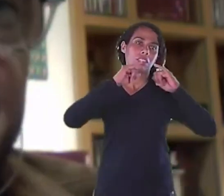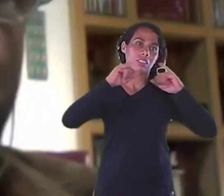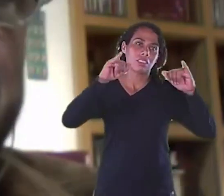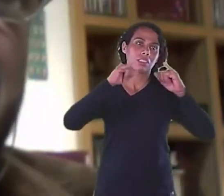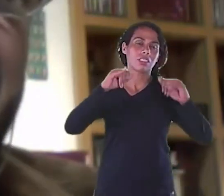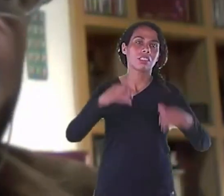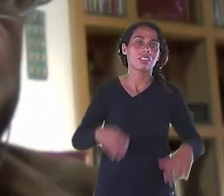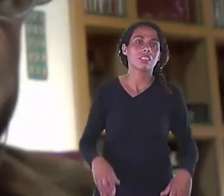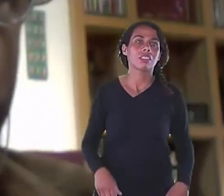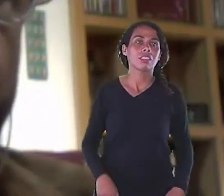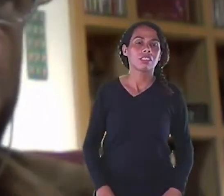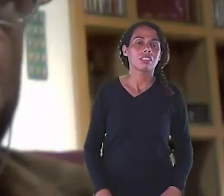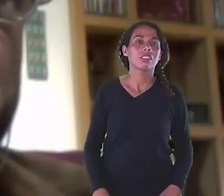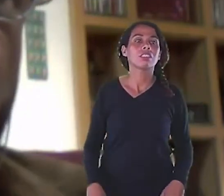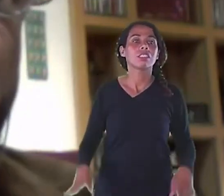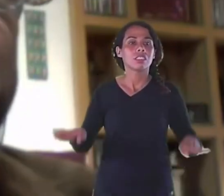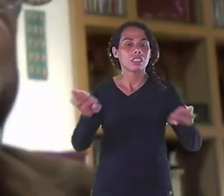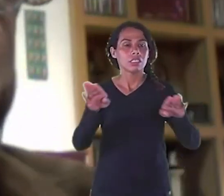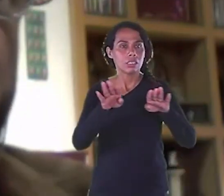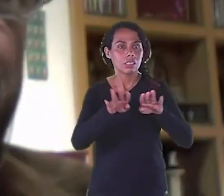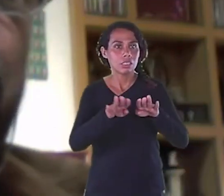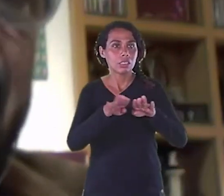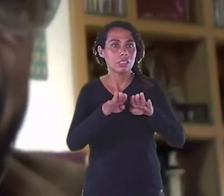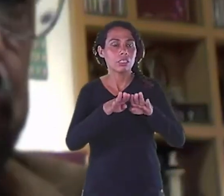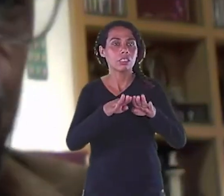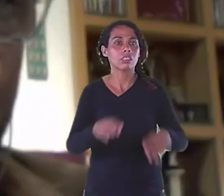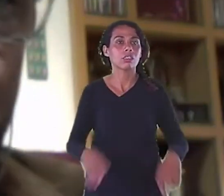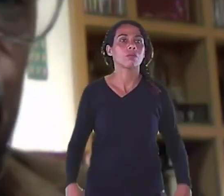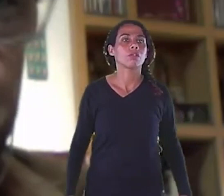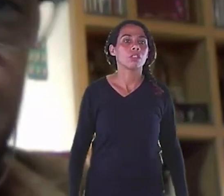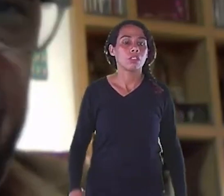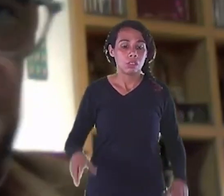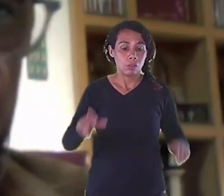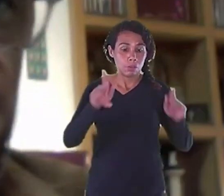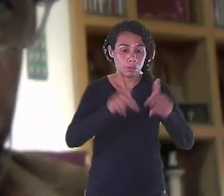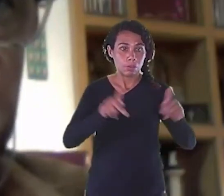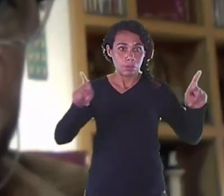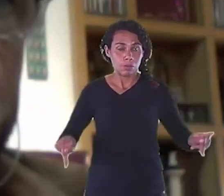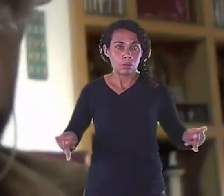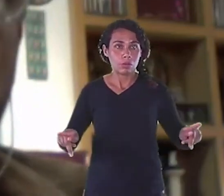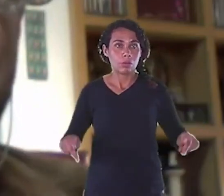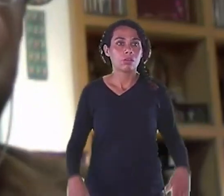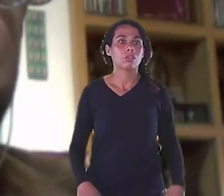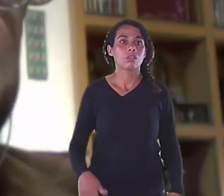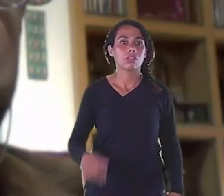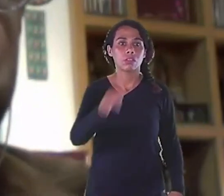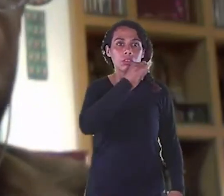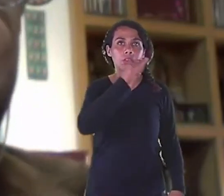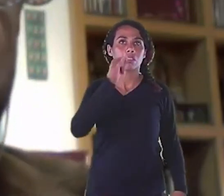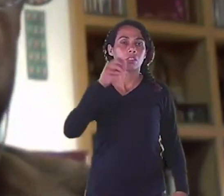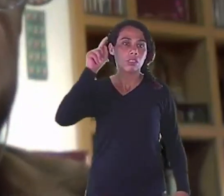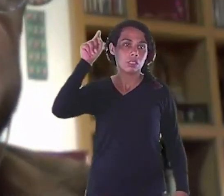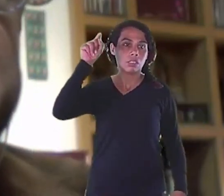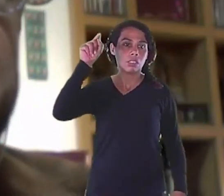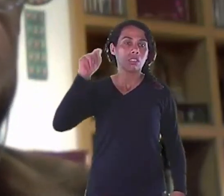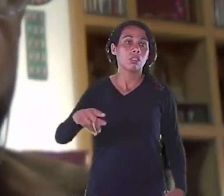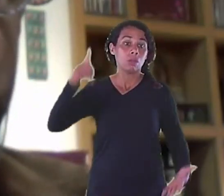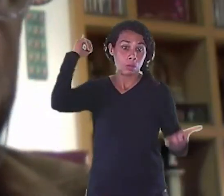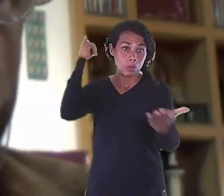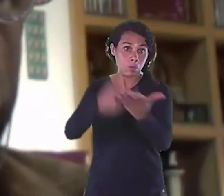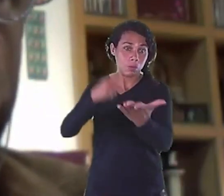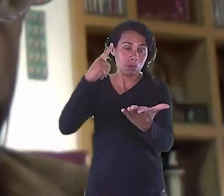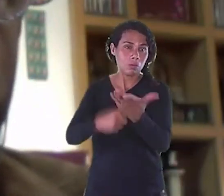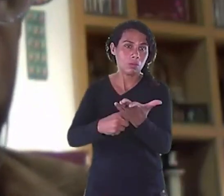Estudios italianos Para dar palestra E publicar livros Aqui conosco No Brasil Então tudo isso Somado Eles